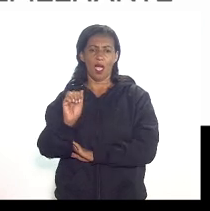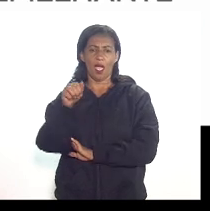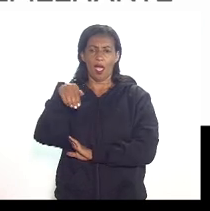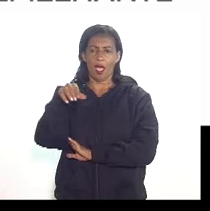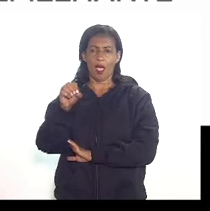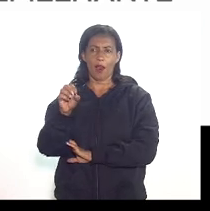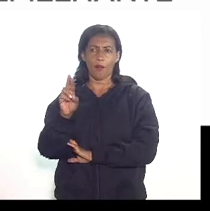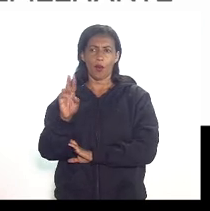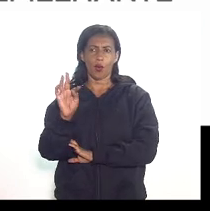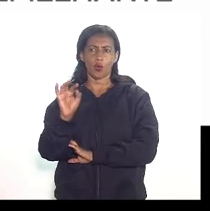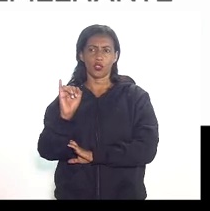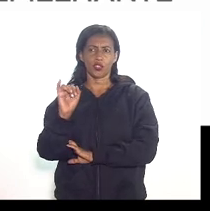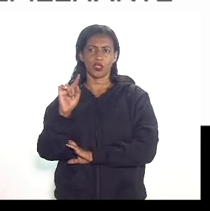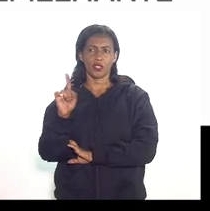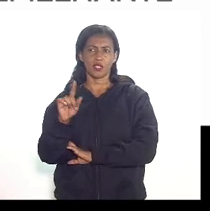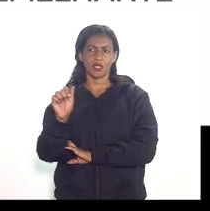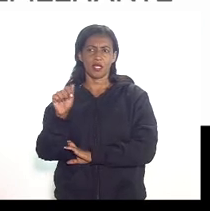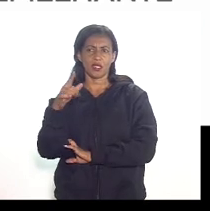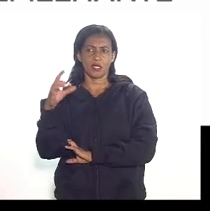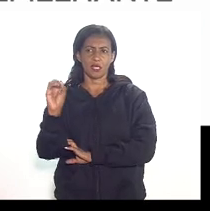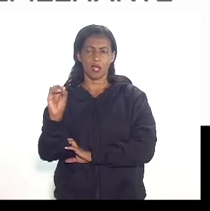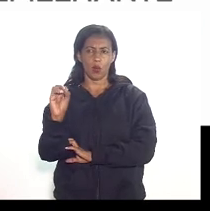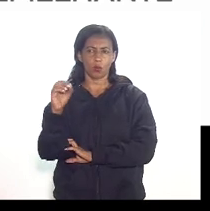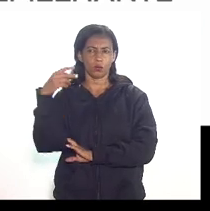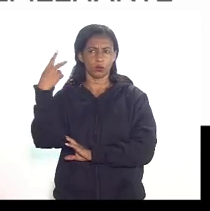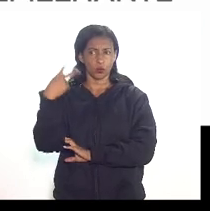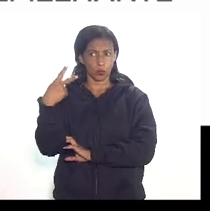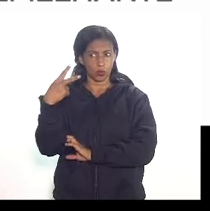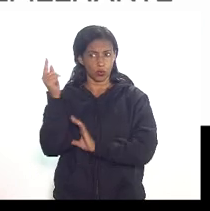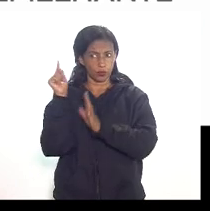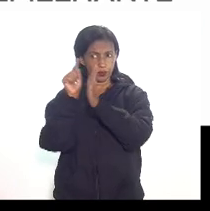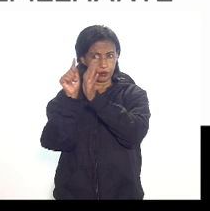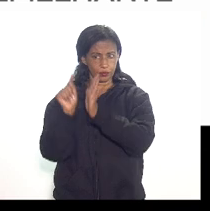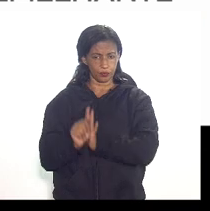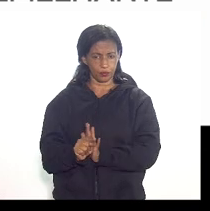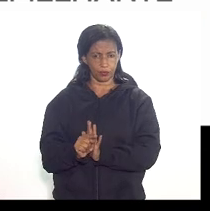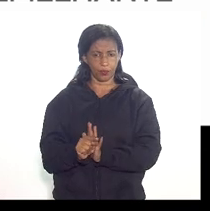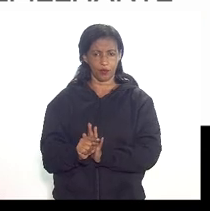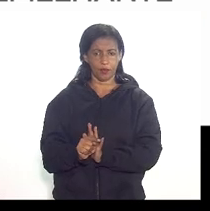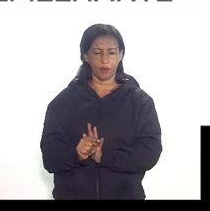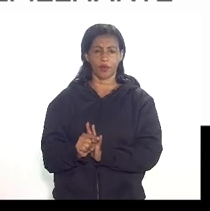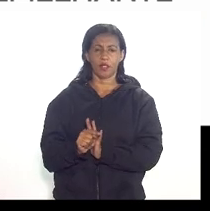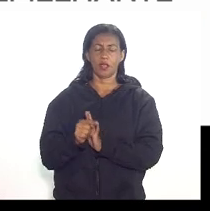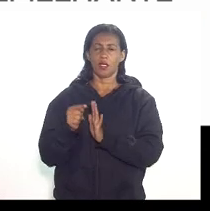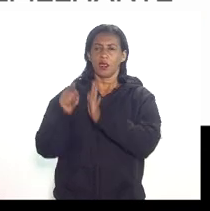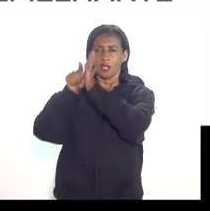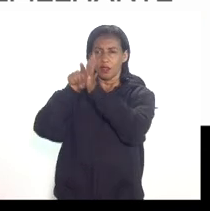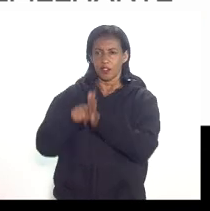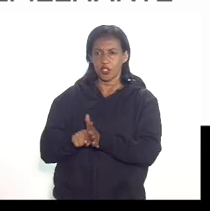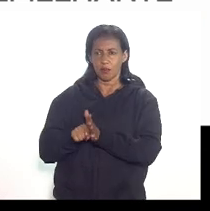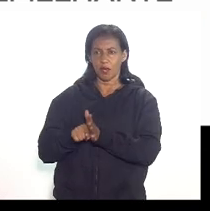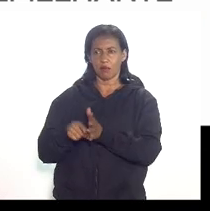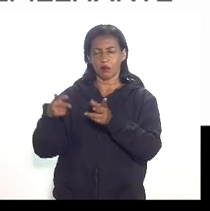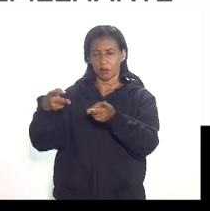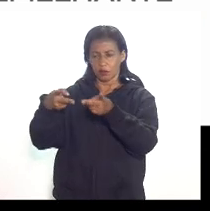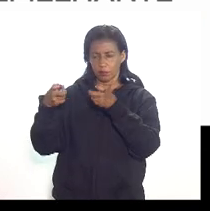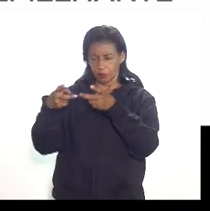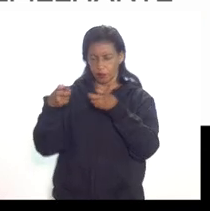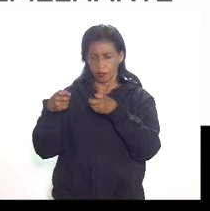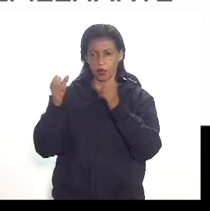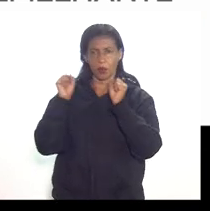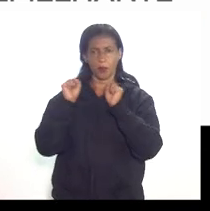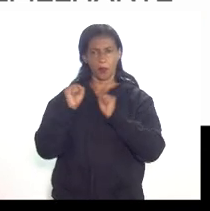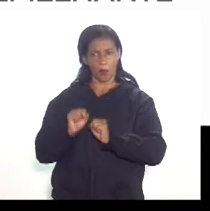pergunto dois itens considerando que os investimentos na exploração podem ser deduzidos a